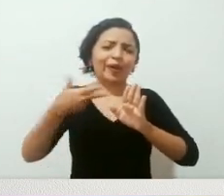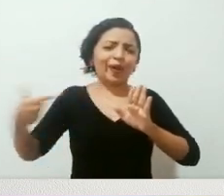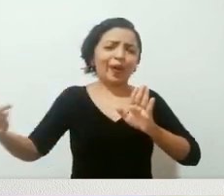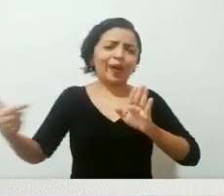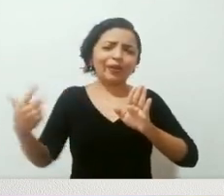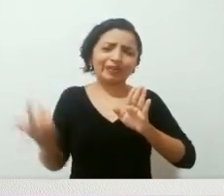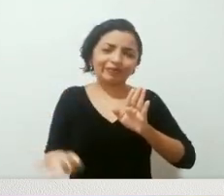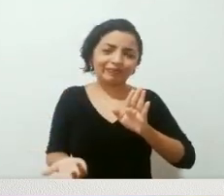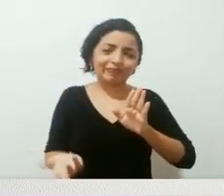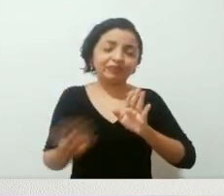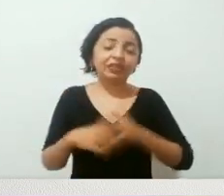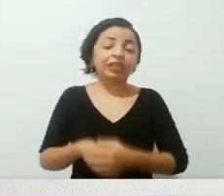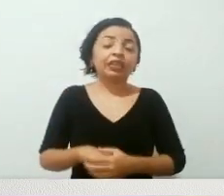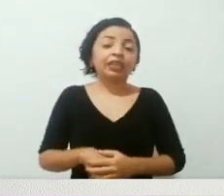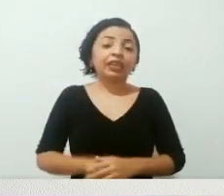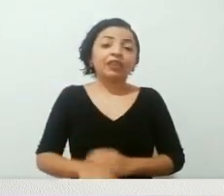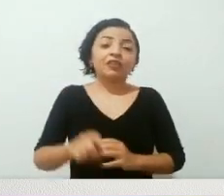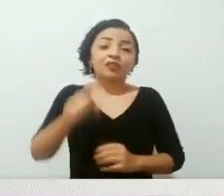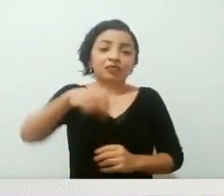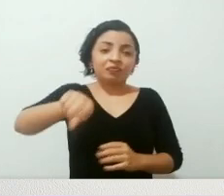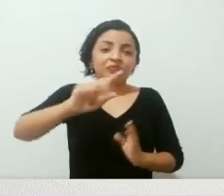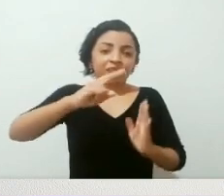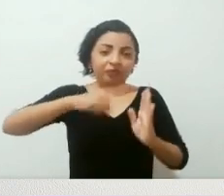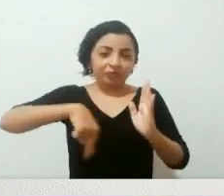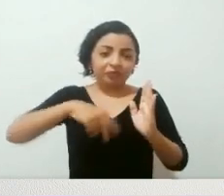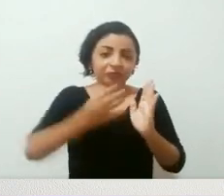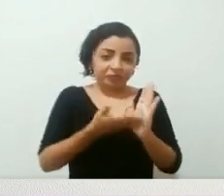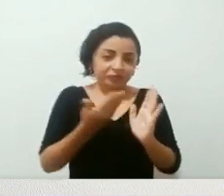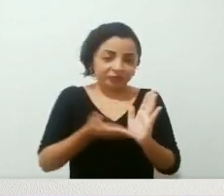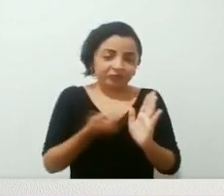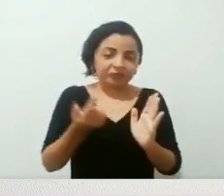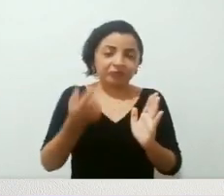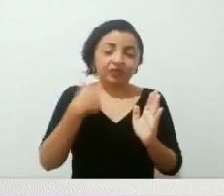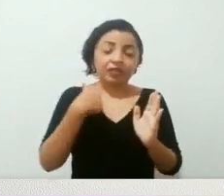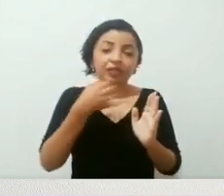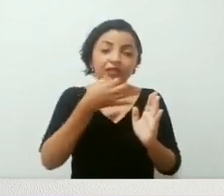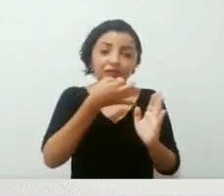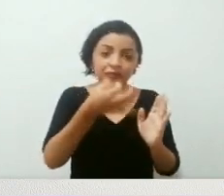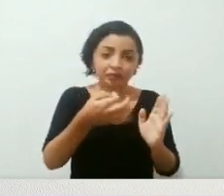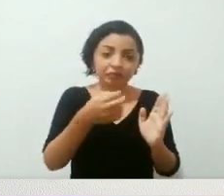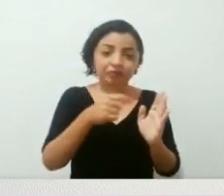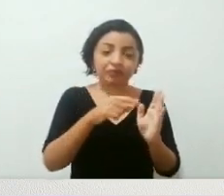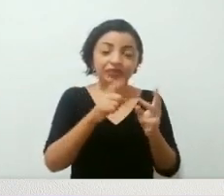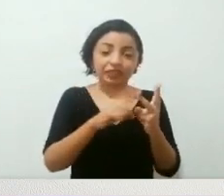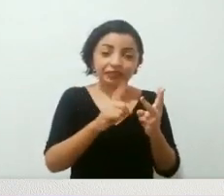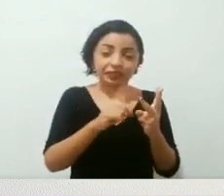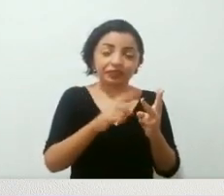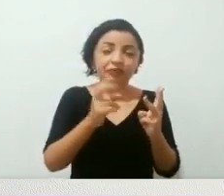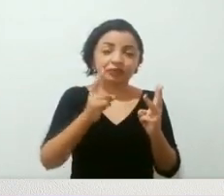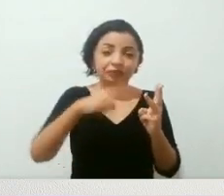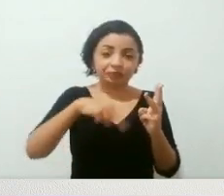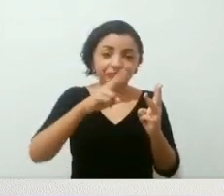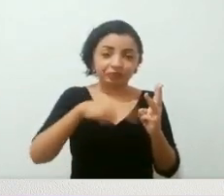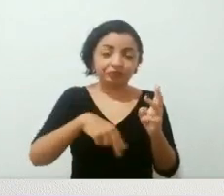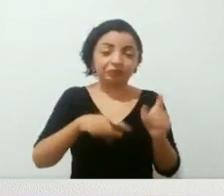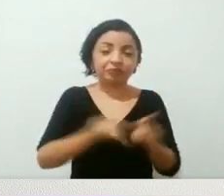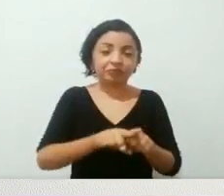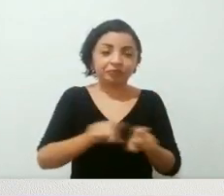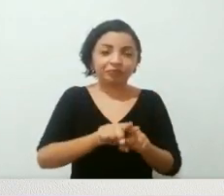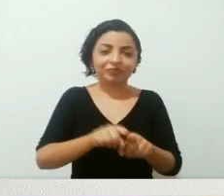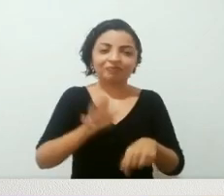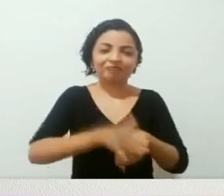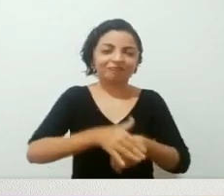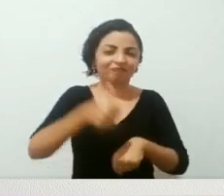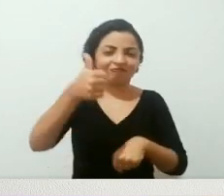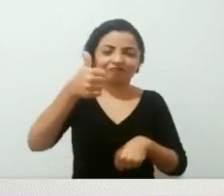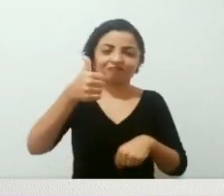fim, pra você que leu o livro, eu quero deixar uma observação interessantíssima, de que neste livro também, tem a melhor